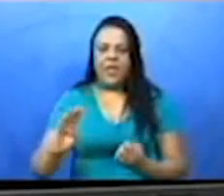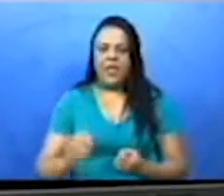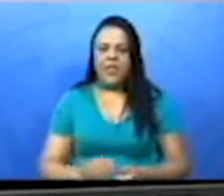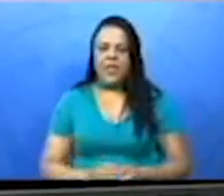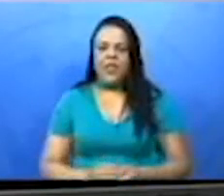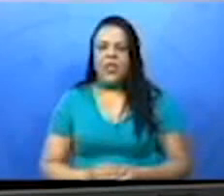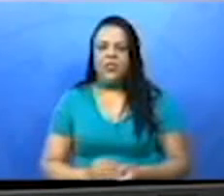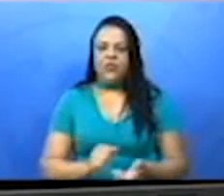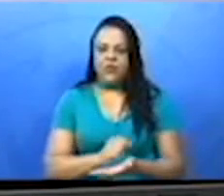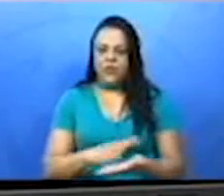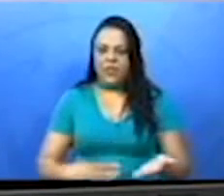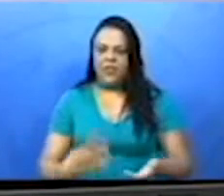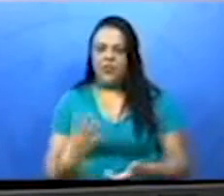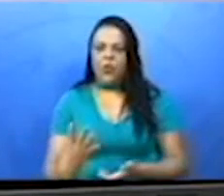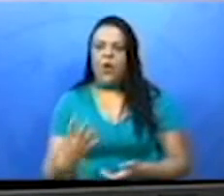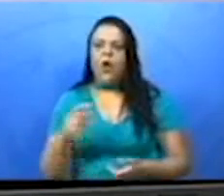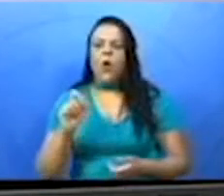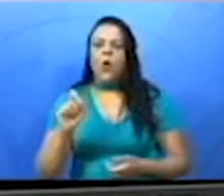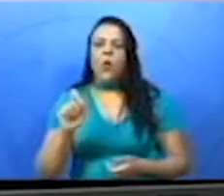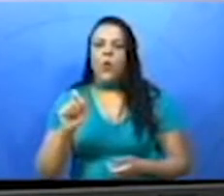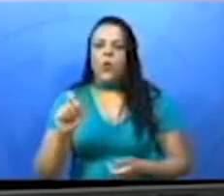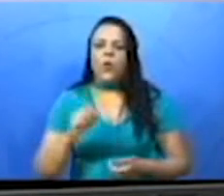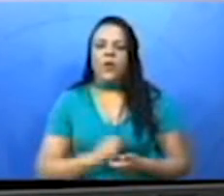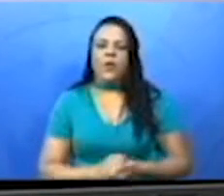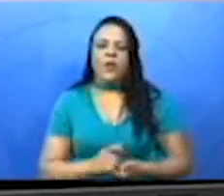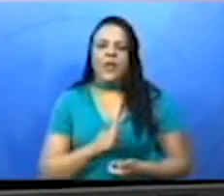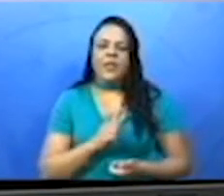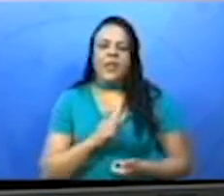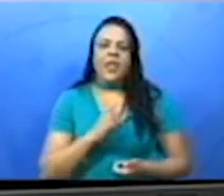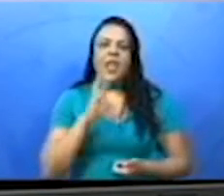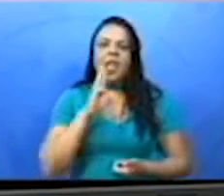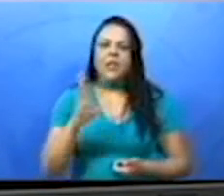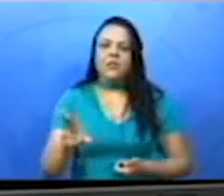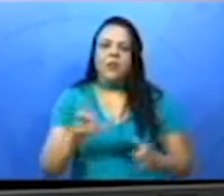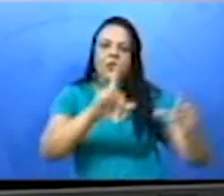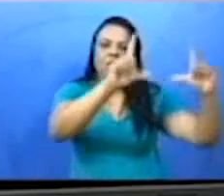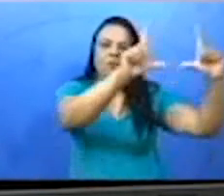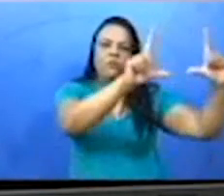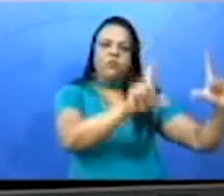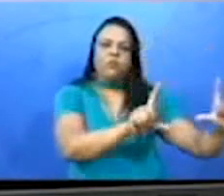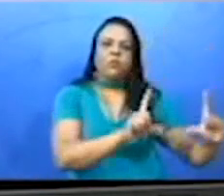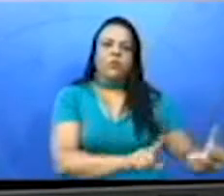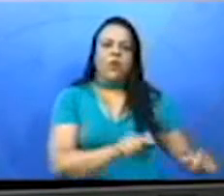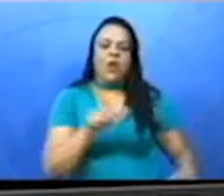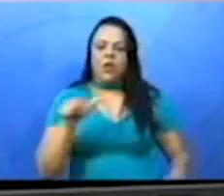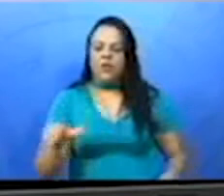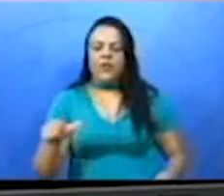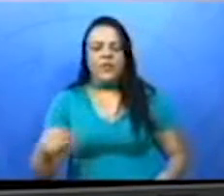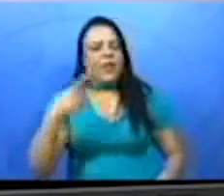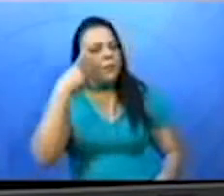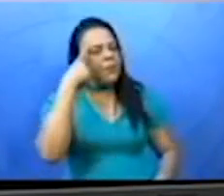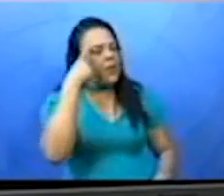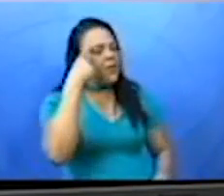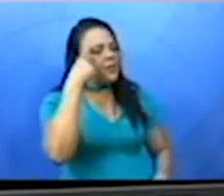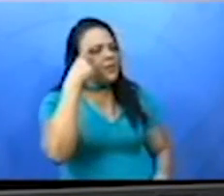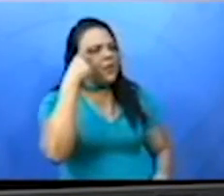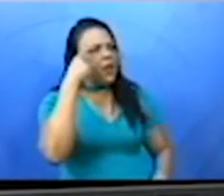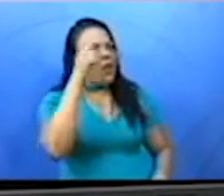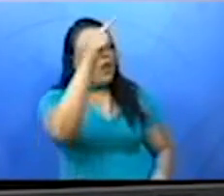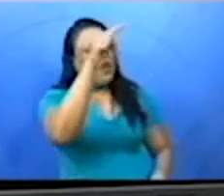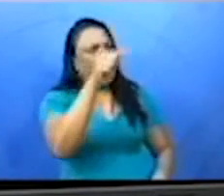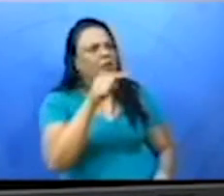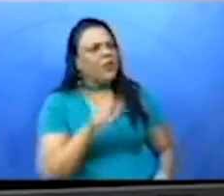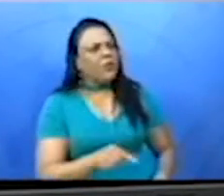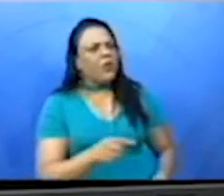disponibilizar algumas respostas. E você deverá pensar e ver qual melhor se